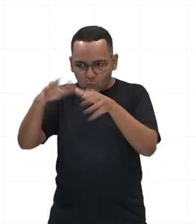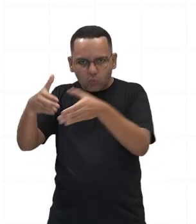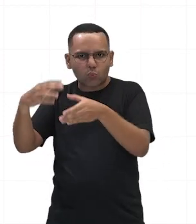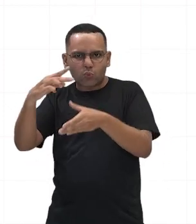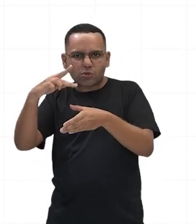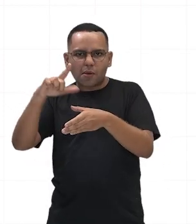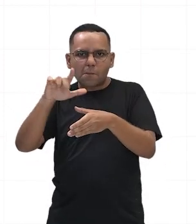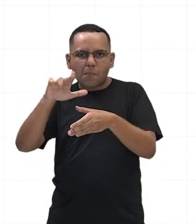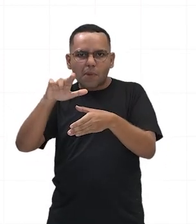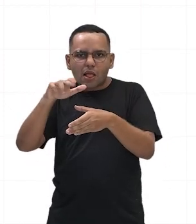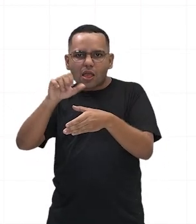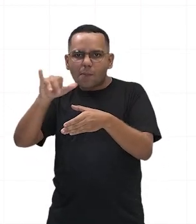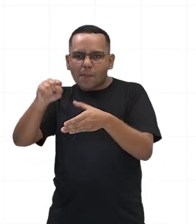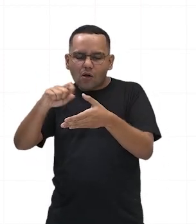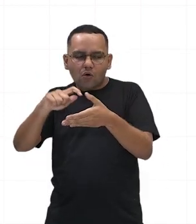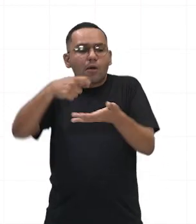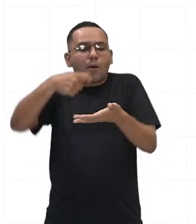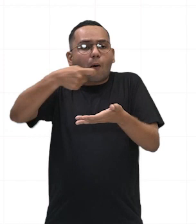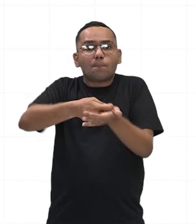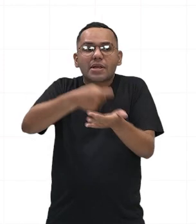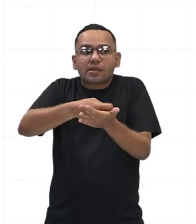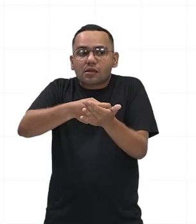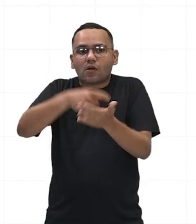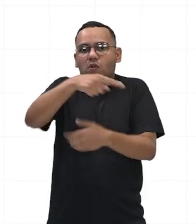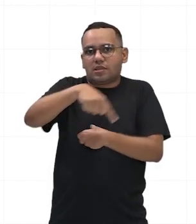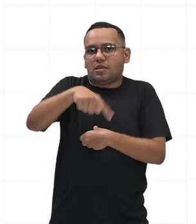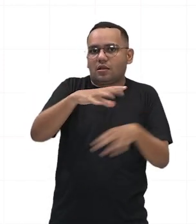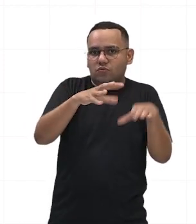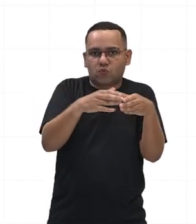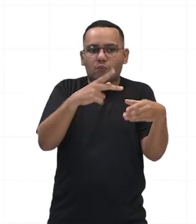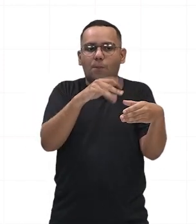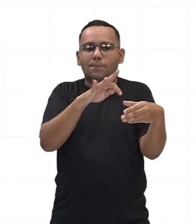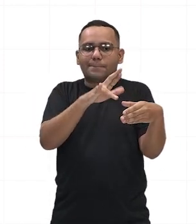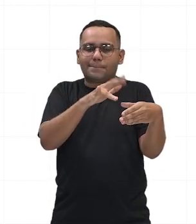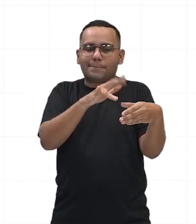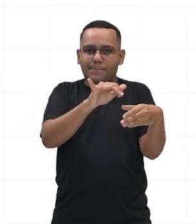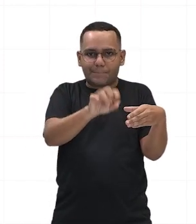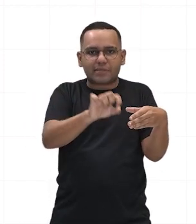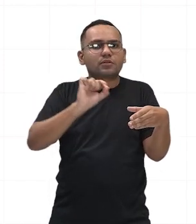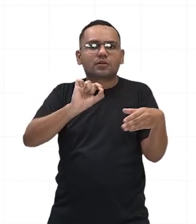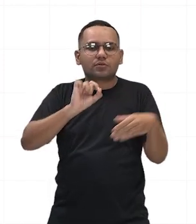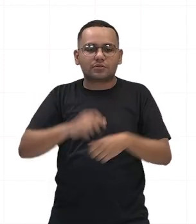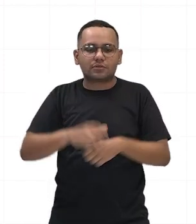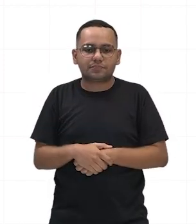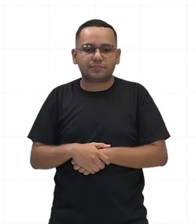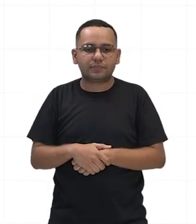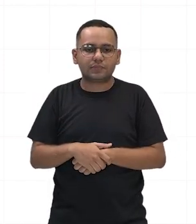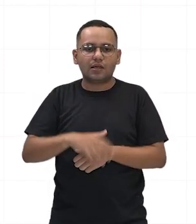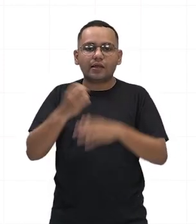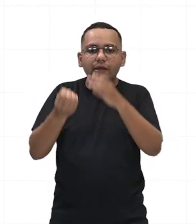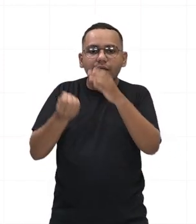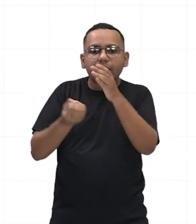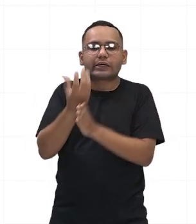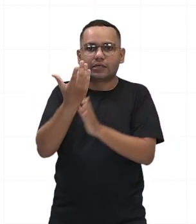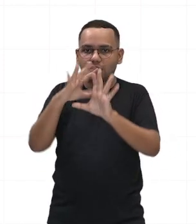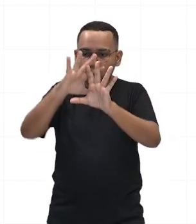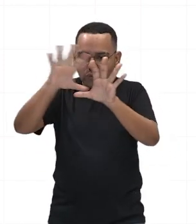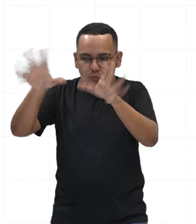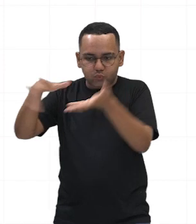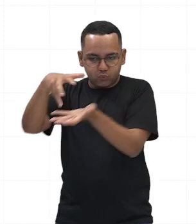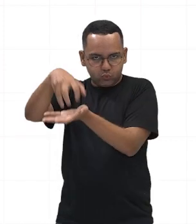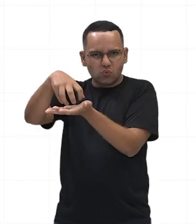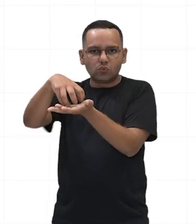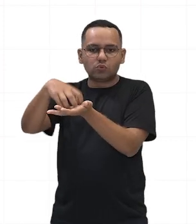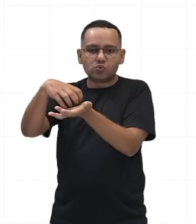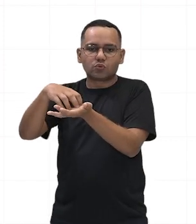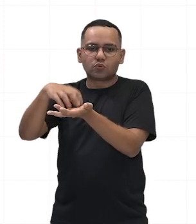exemplo, deveriam ser a criação de um comício da plebe. Então, plebiscito